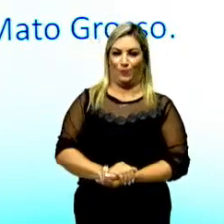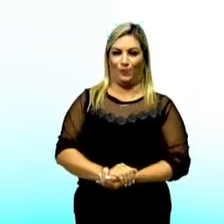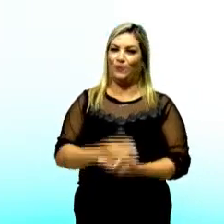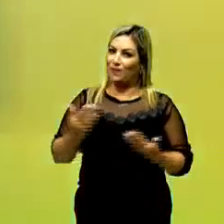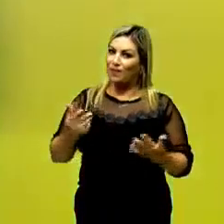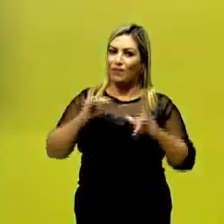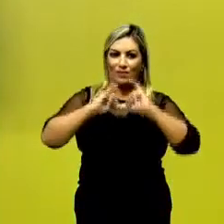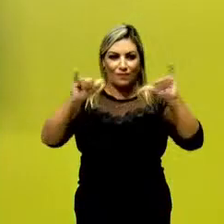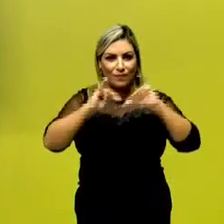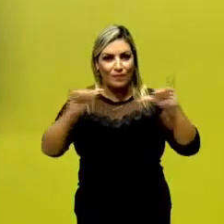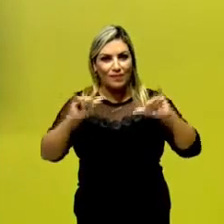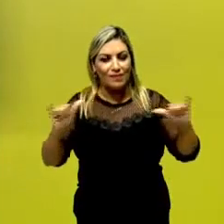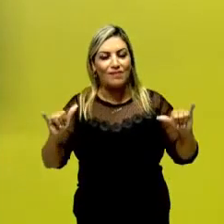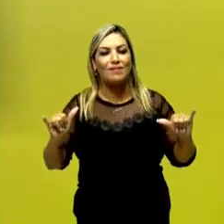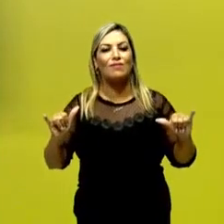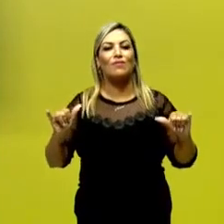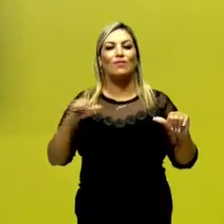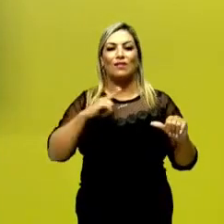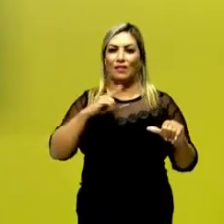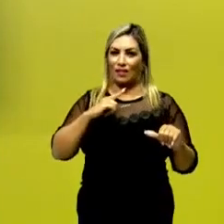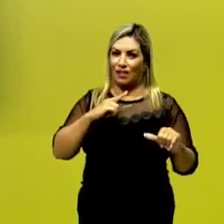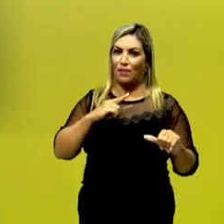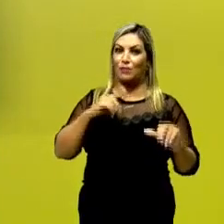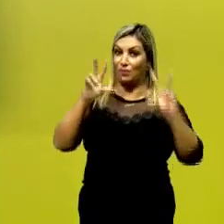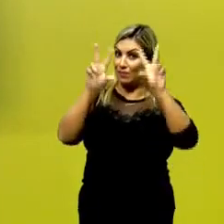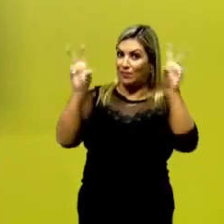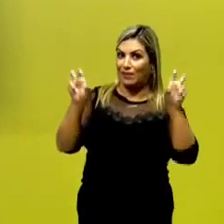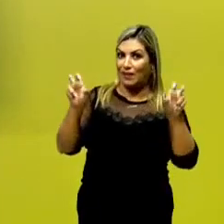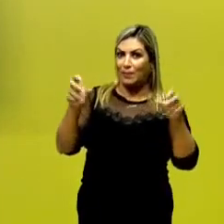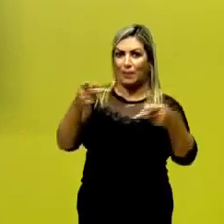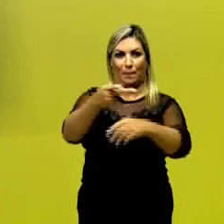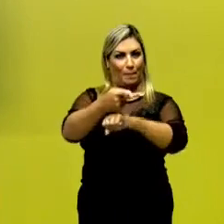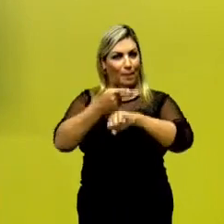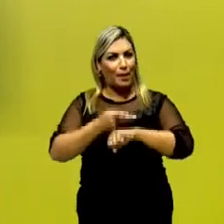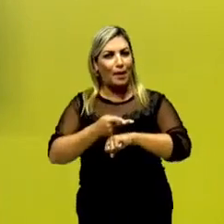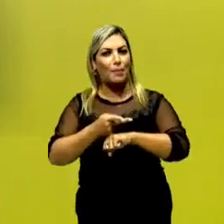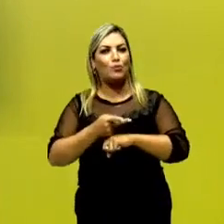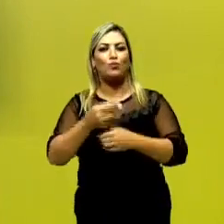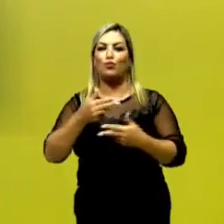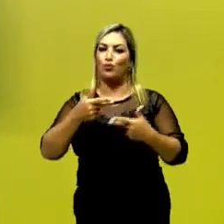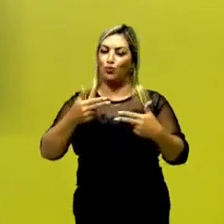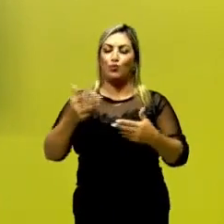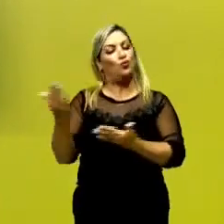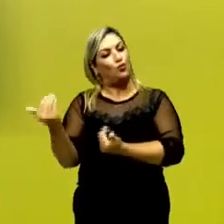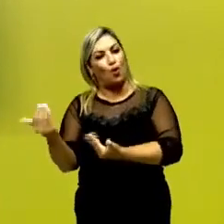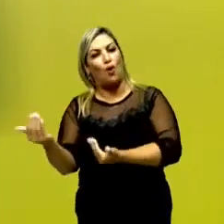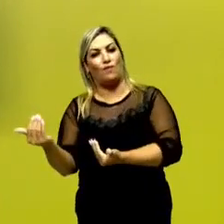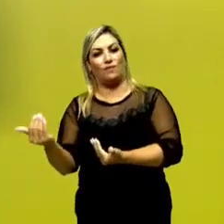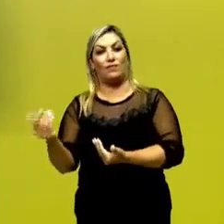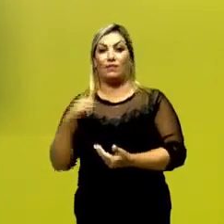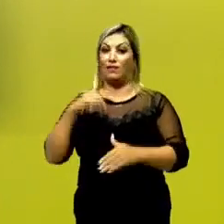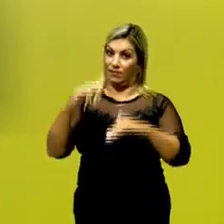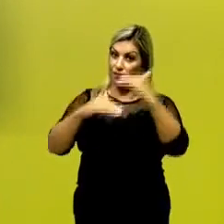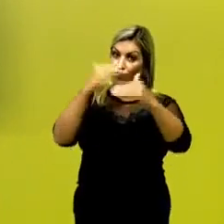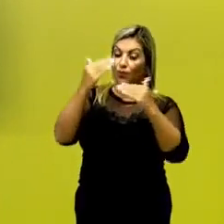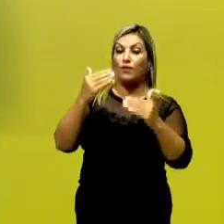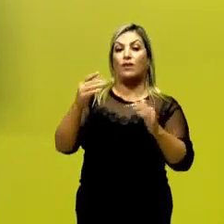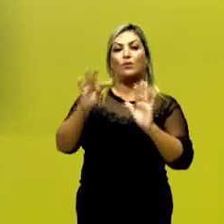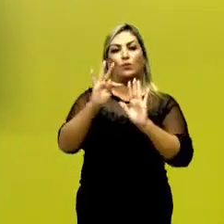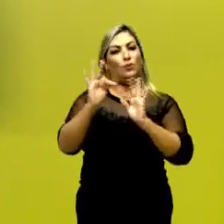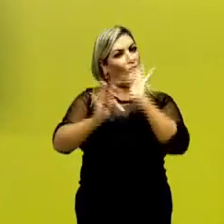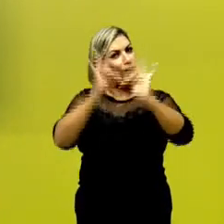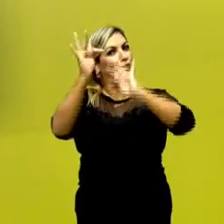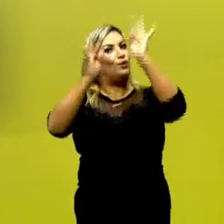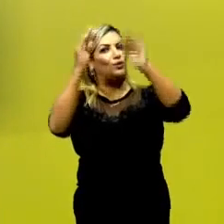aqui então nessa notícia nós temos como tema a premiação de jovens que estão desenvolvendo aí o aspecto